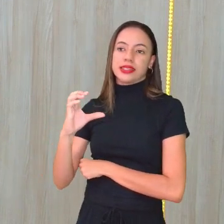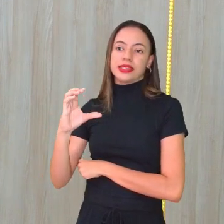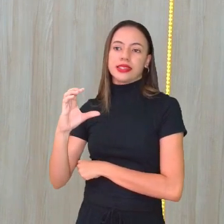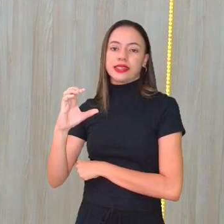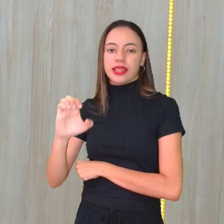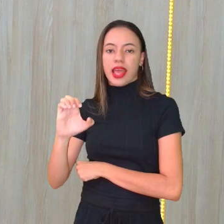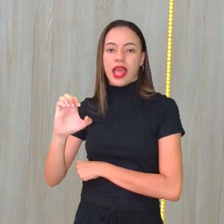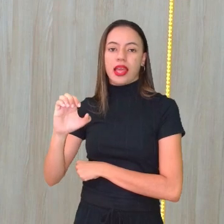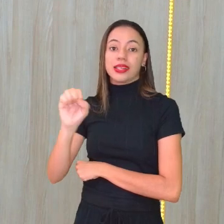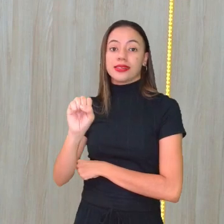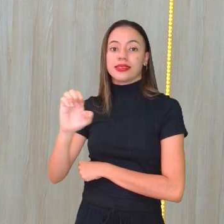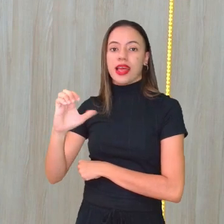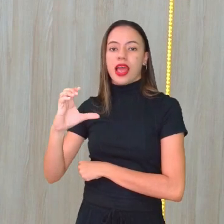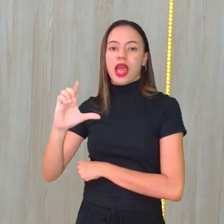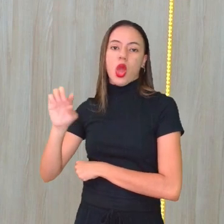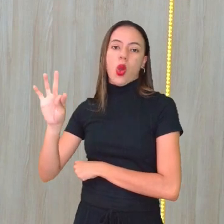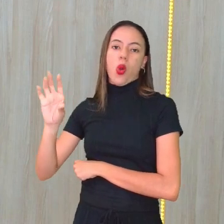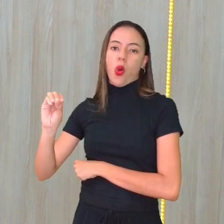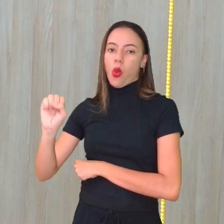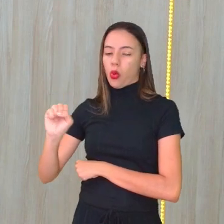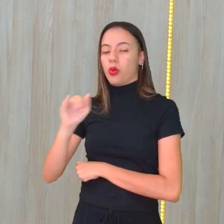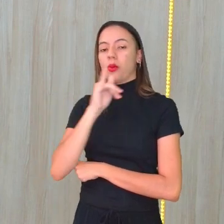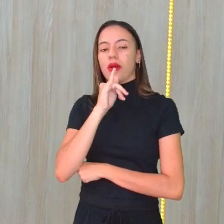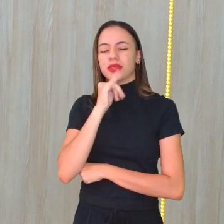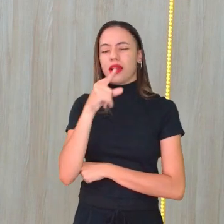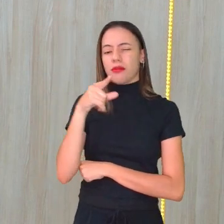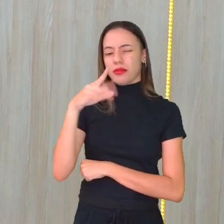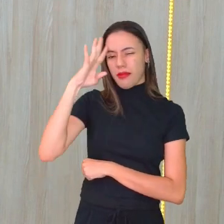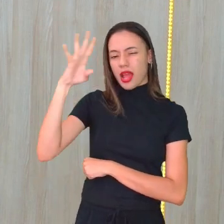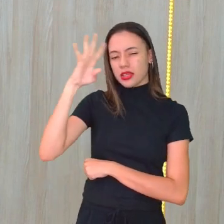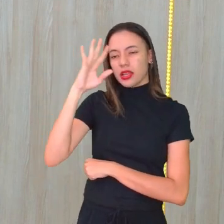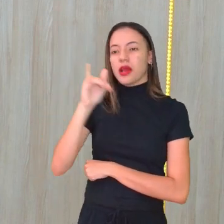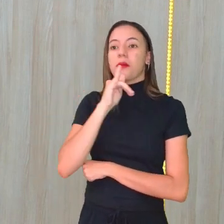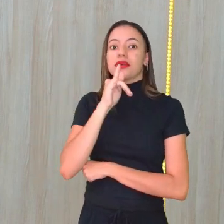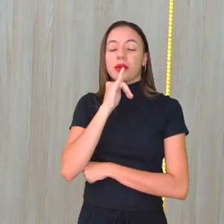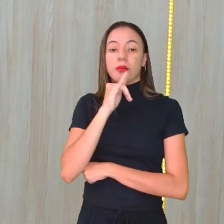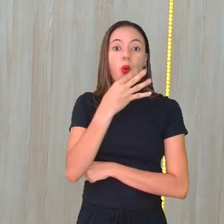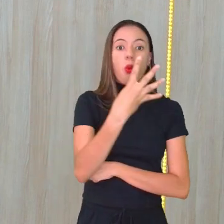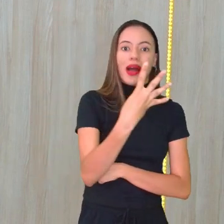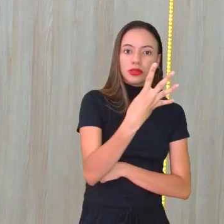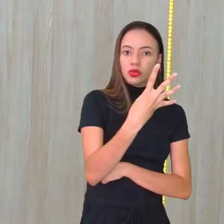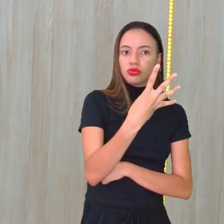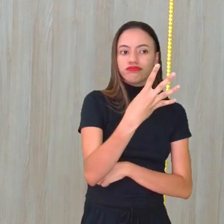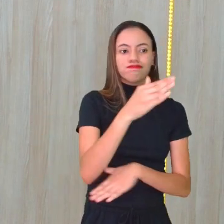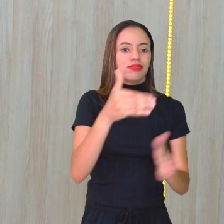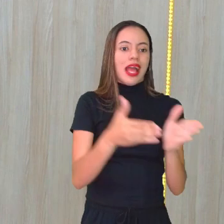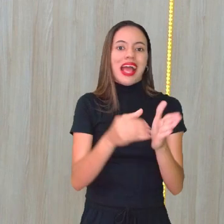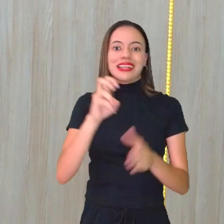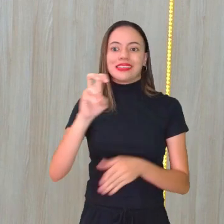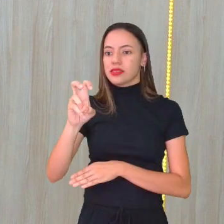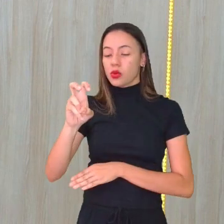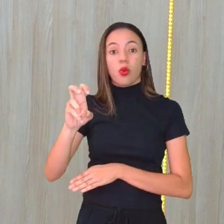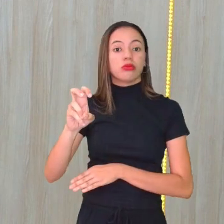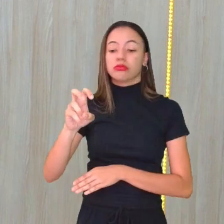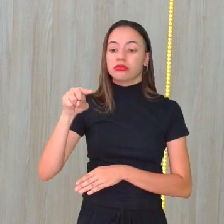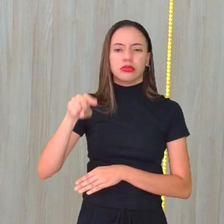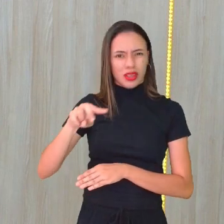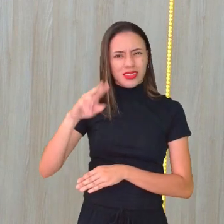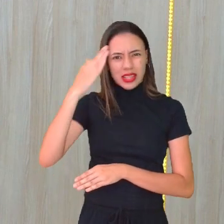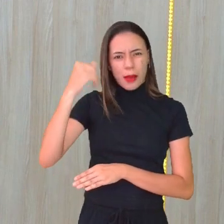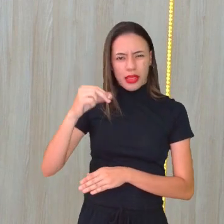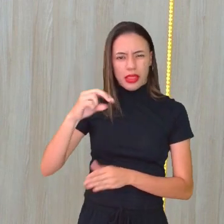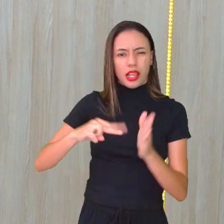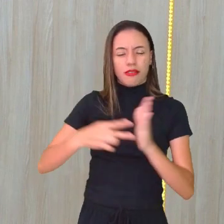tipo de material. Vocês imaginam que é quatro a cinco séculos, significa 400 anos,